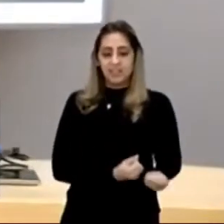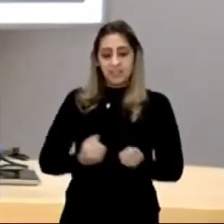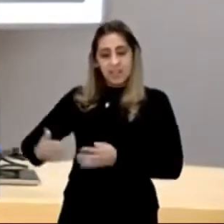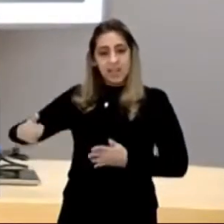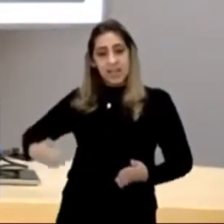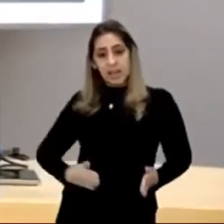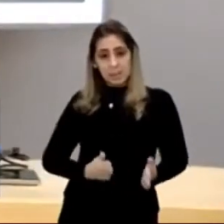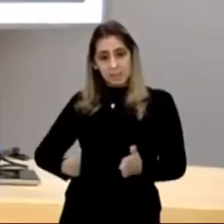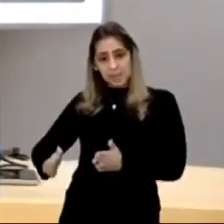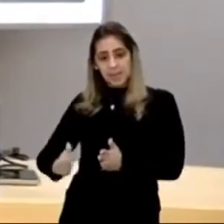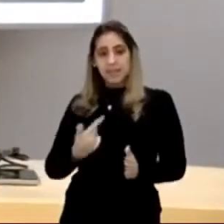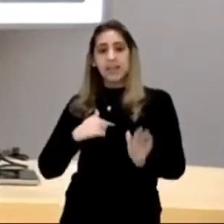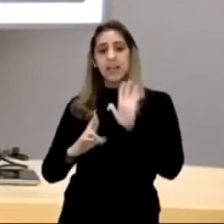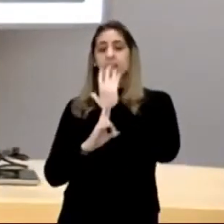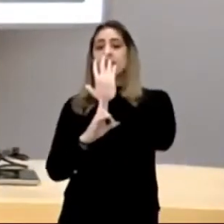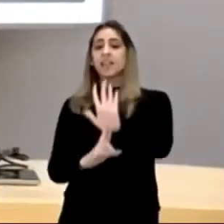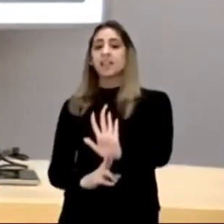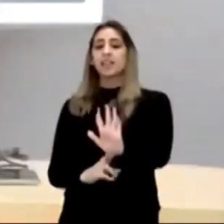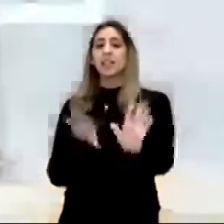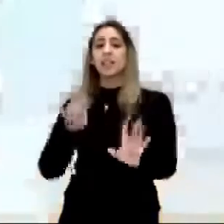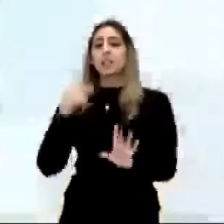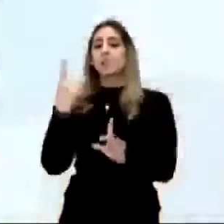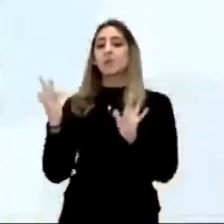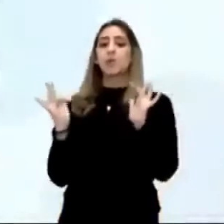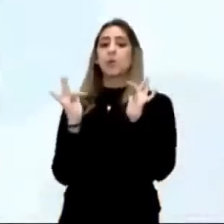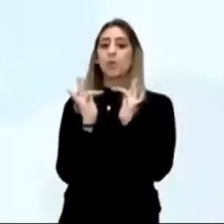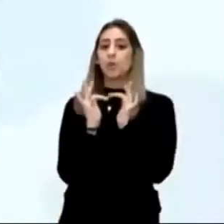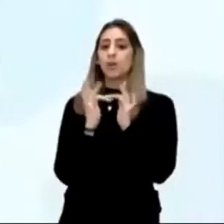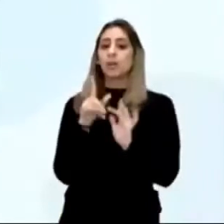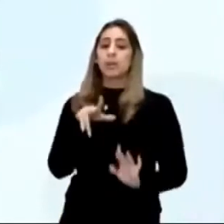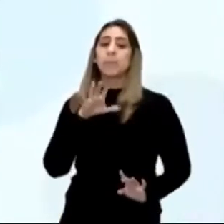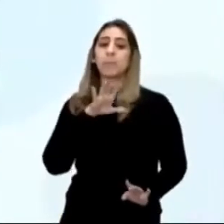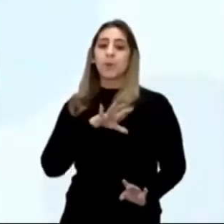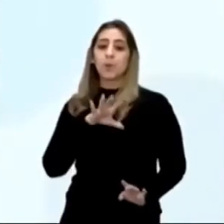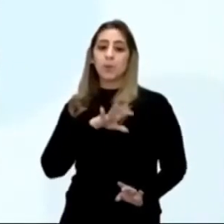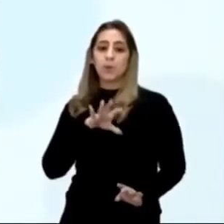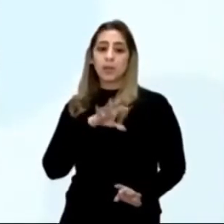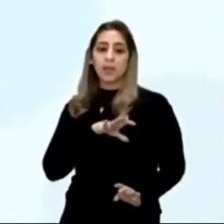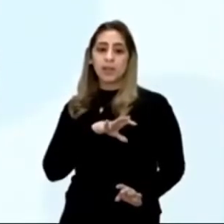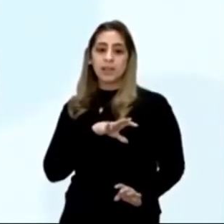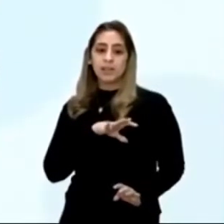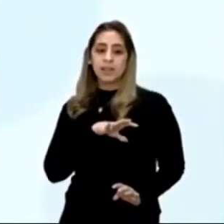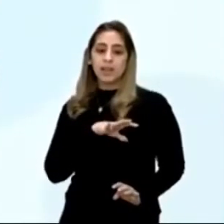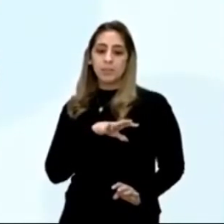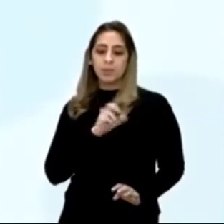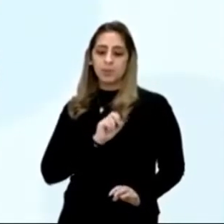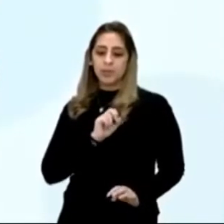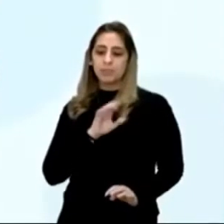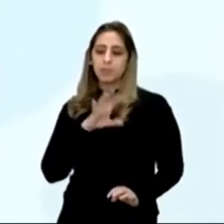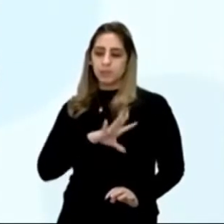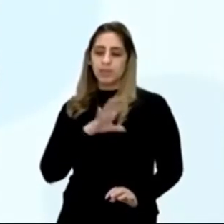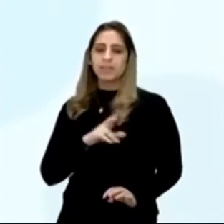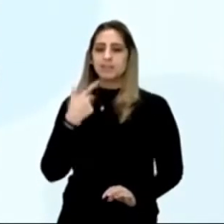Caminha retrata assim, o primeiro contato, entre portugueses, e indígenas, Dali avistamos